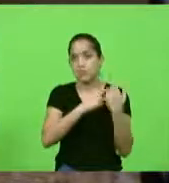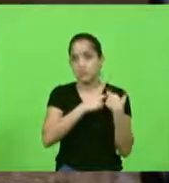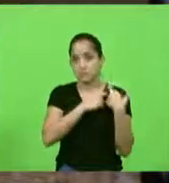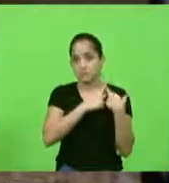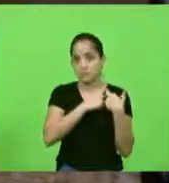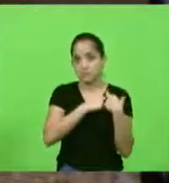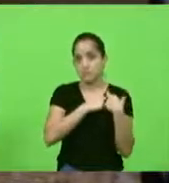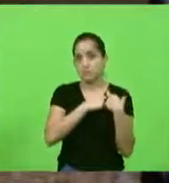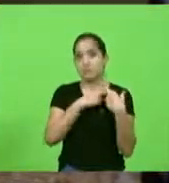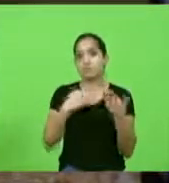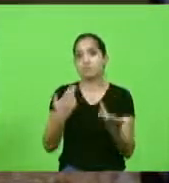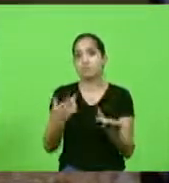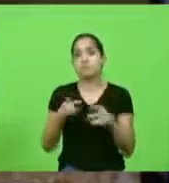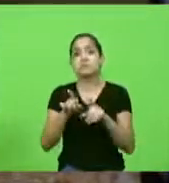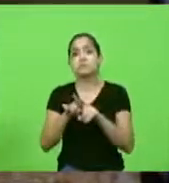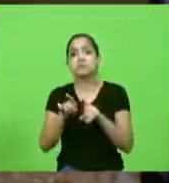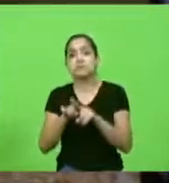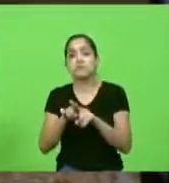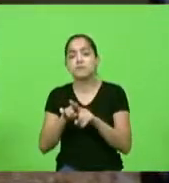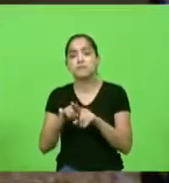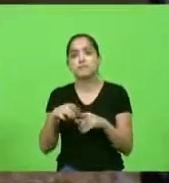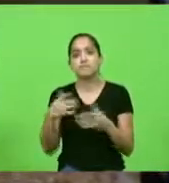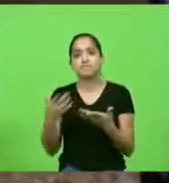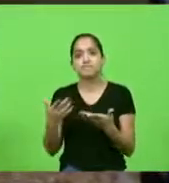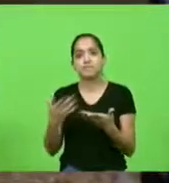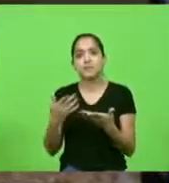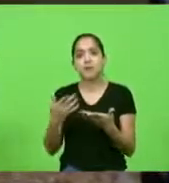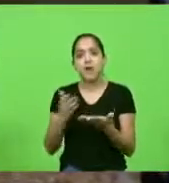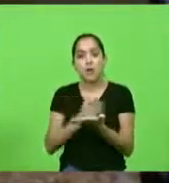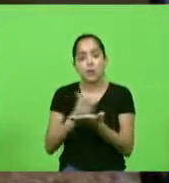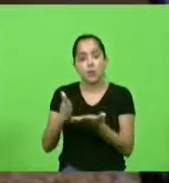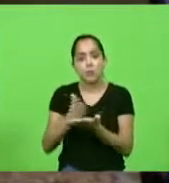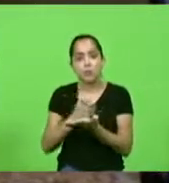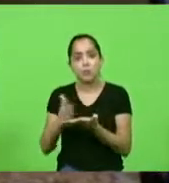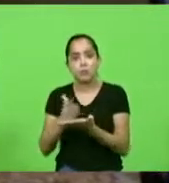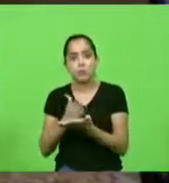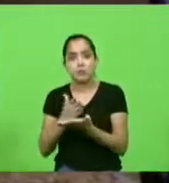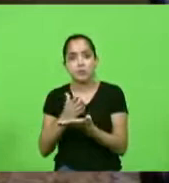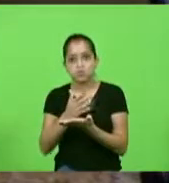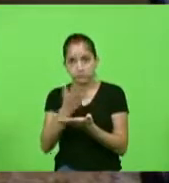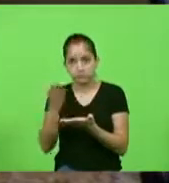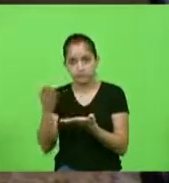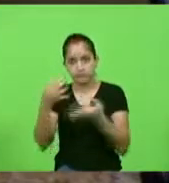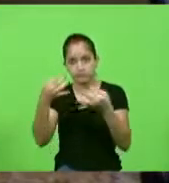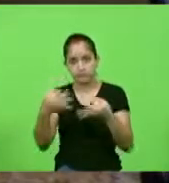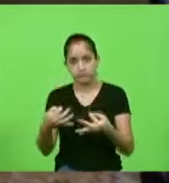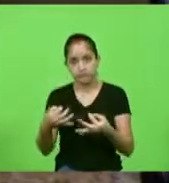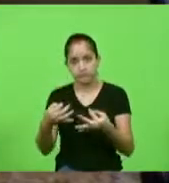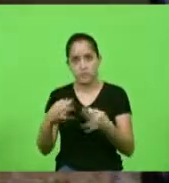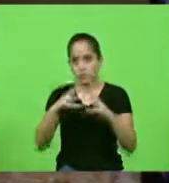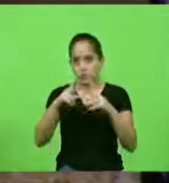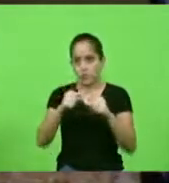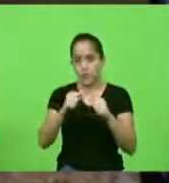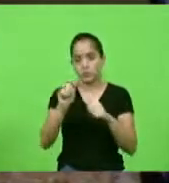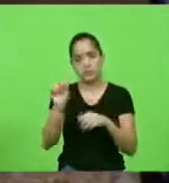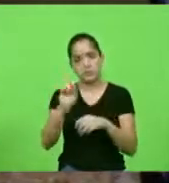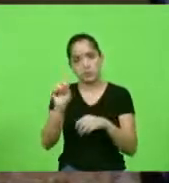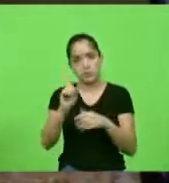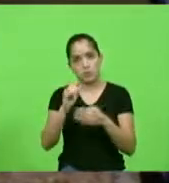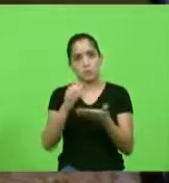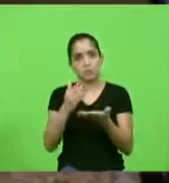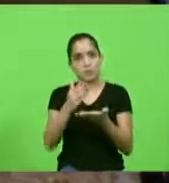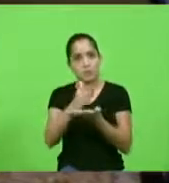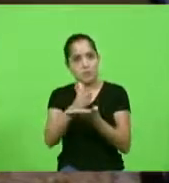fiscal além disso tudo ainda existem alguns e aí eu quero ser justo não são todos é uma parte